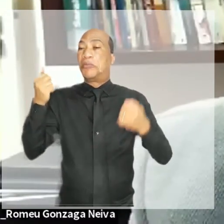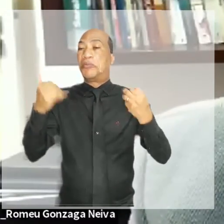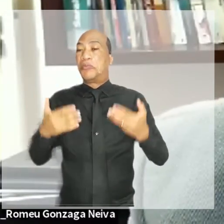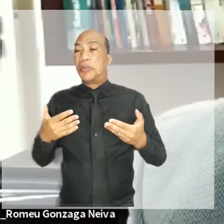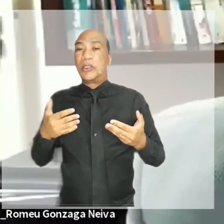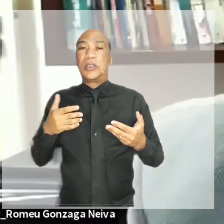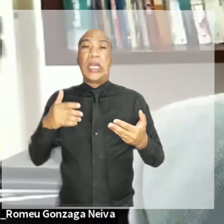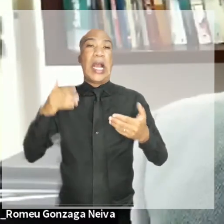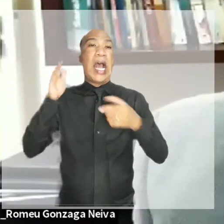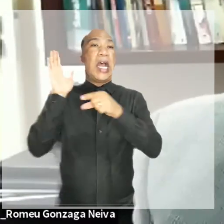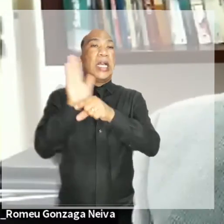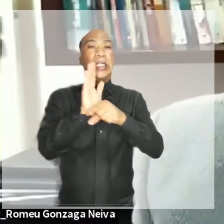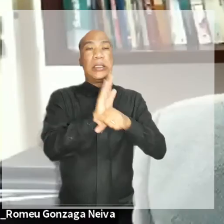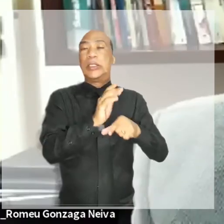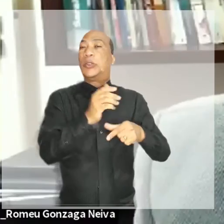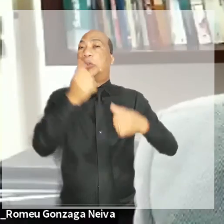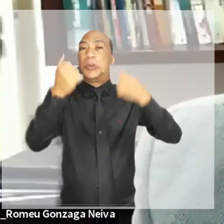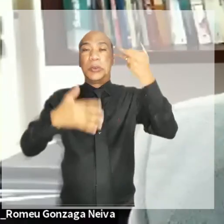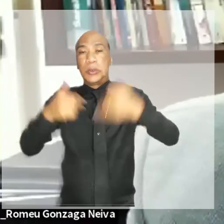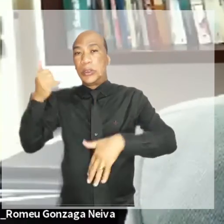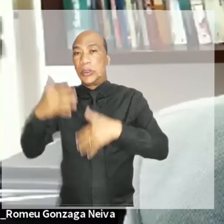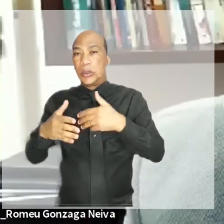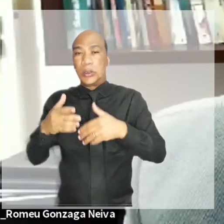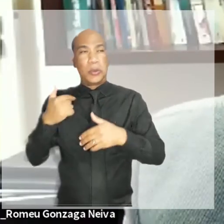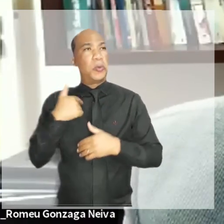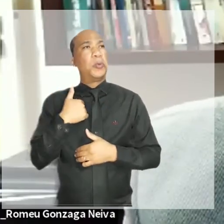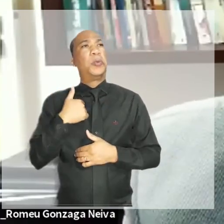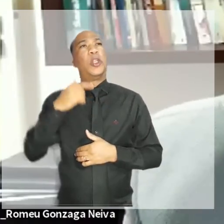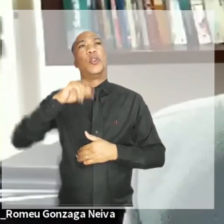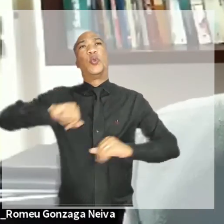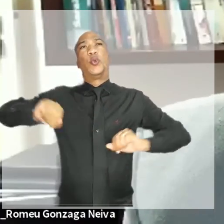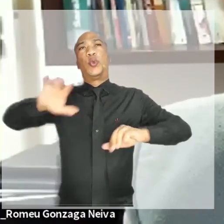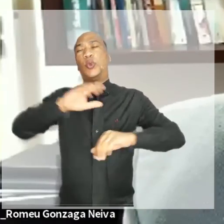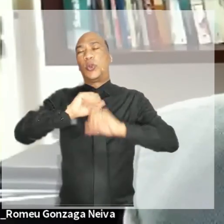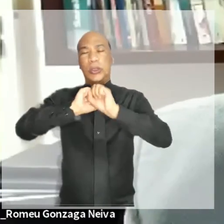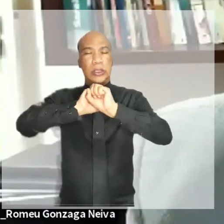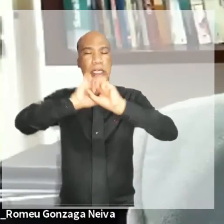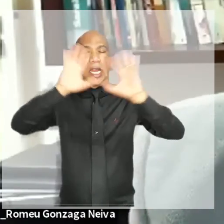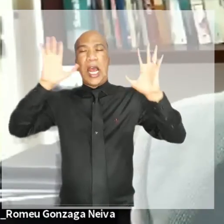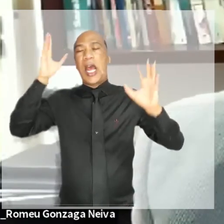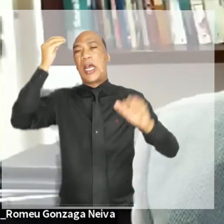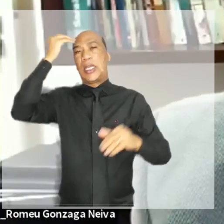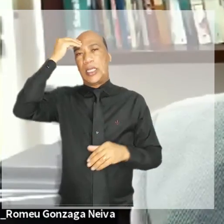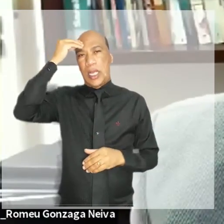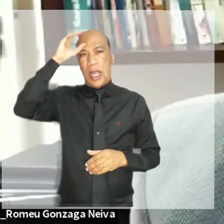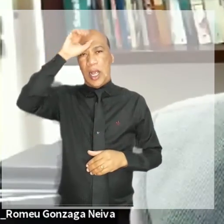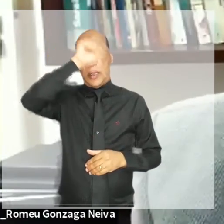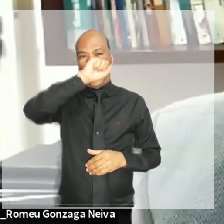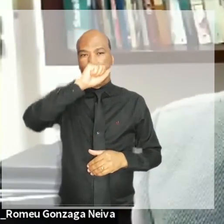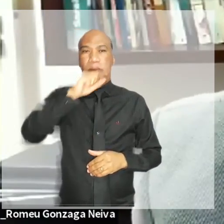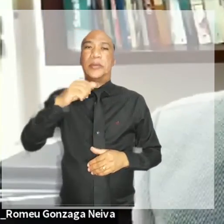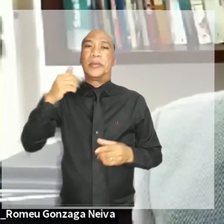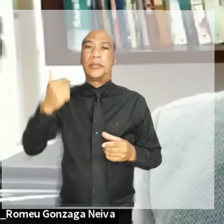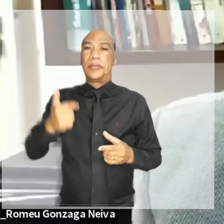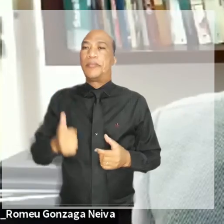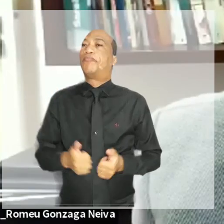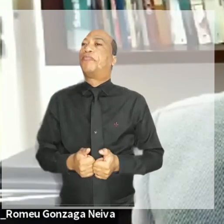concretude ao evento que ora se inicia. E, mais uma vez, só me resta